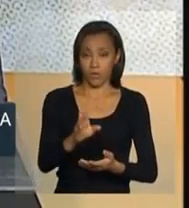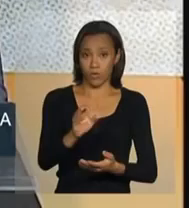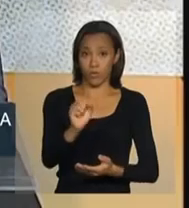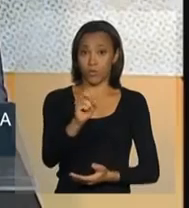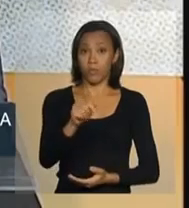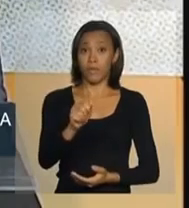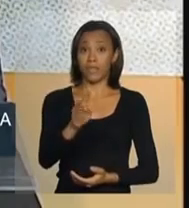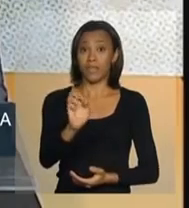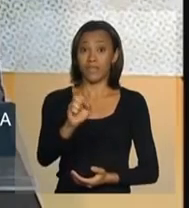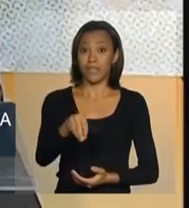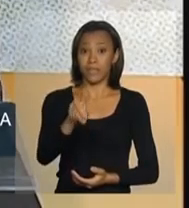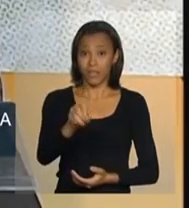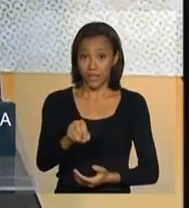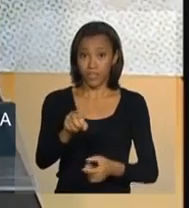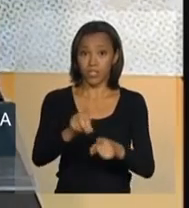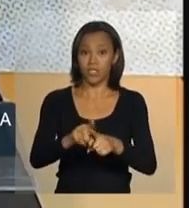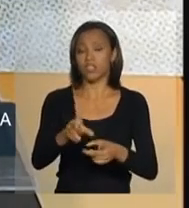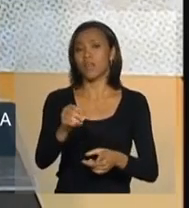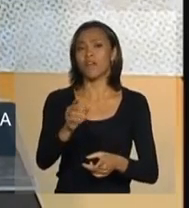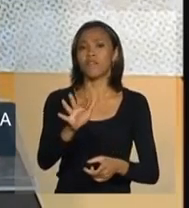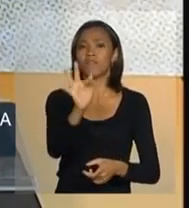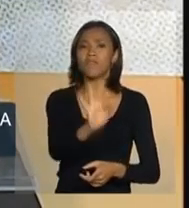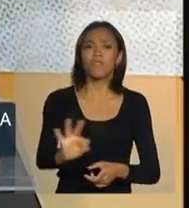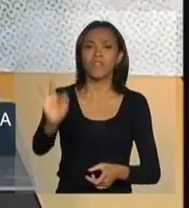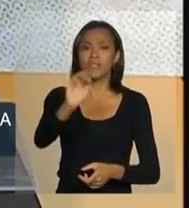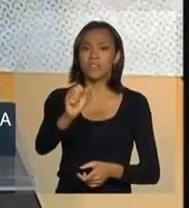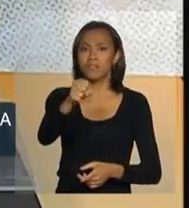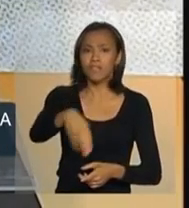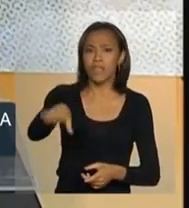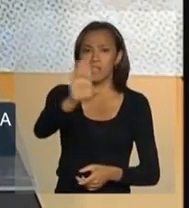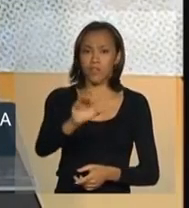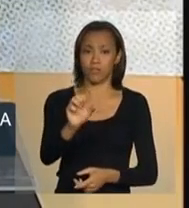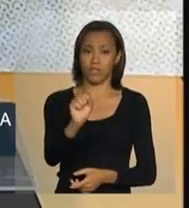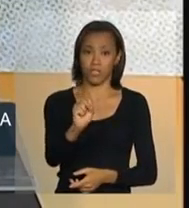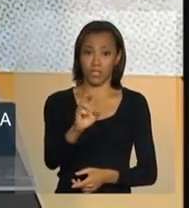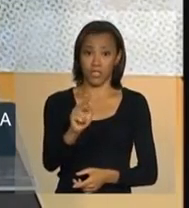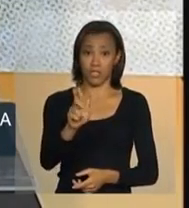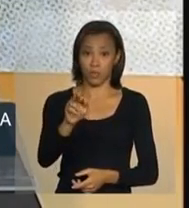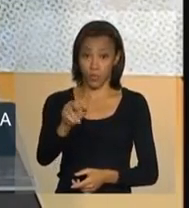FENASEG, Federação Nacional de Seguradoras, Júlio Avelar,